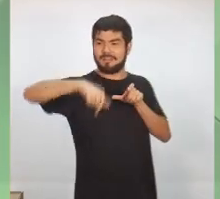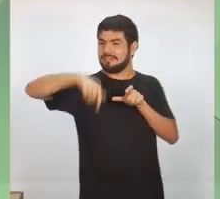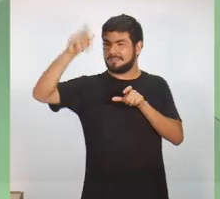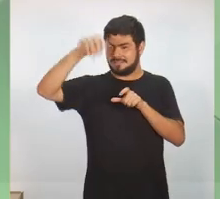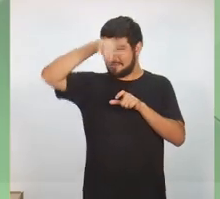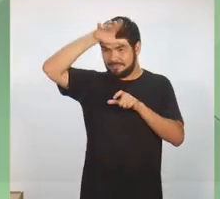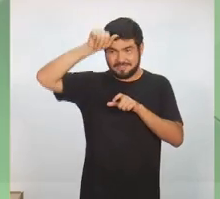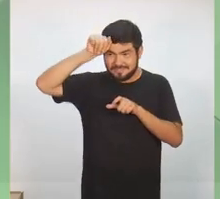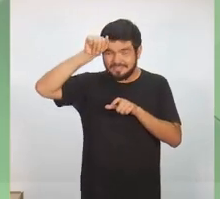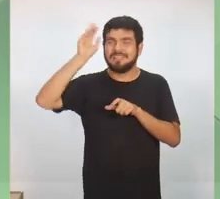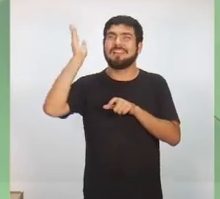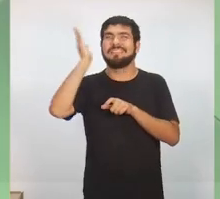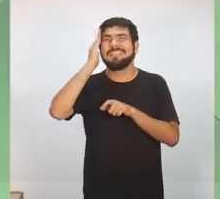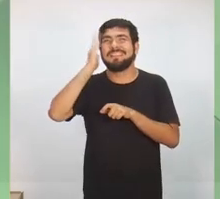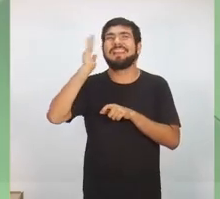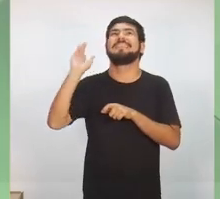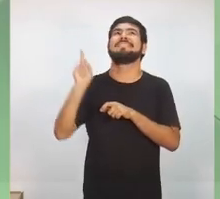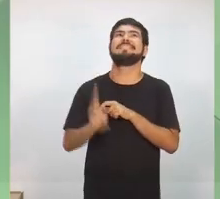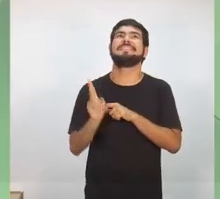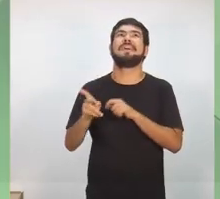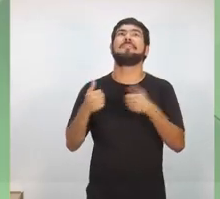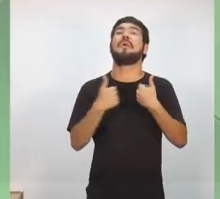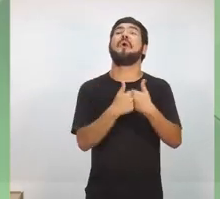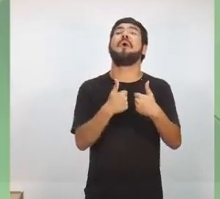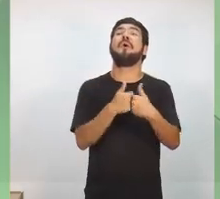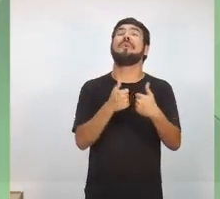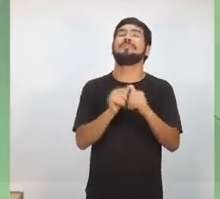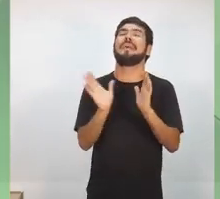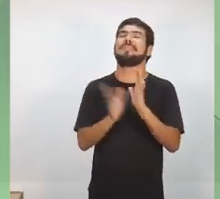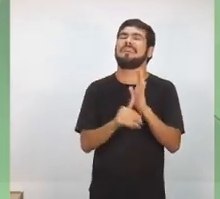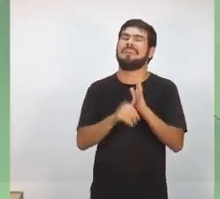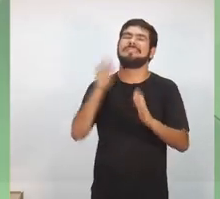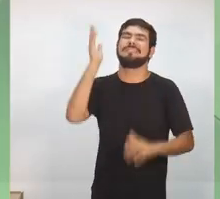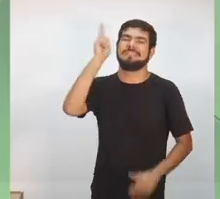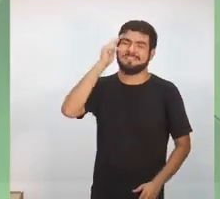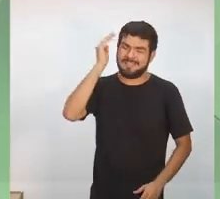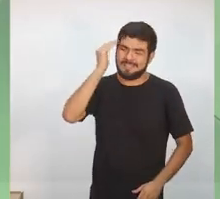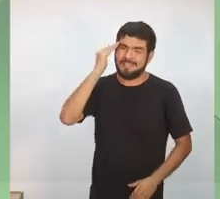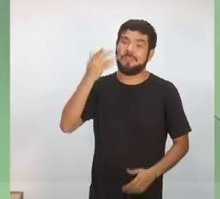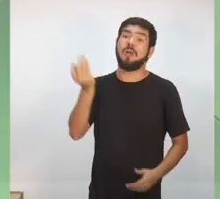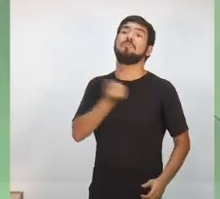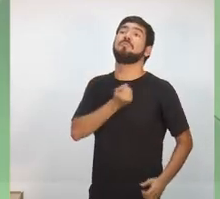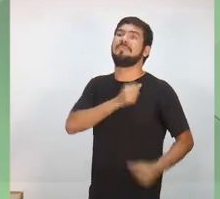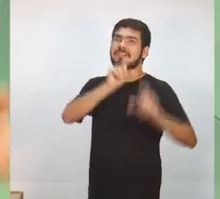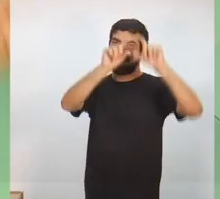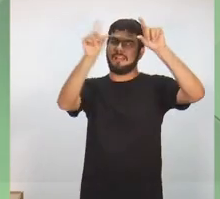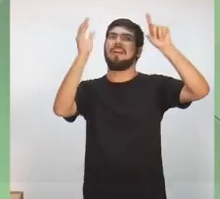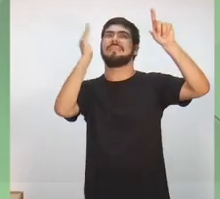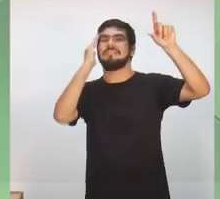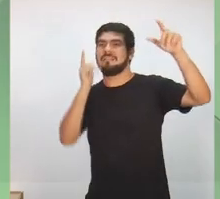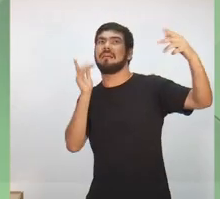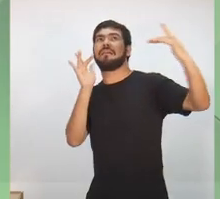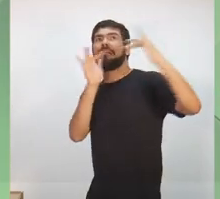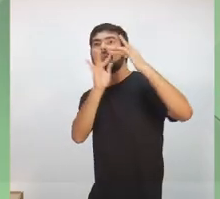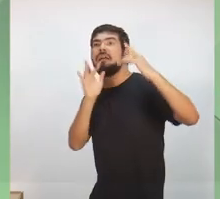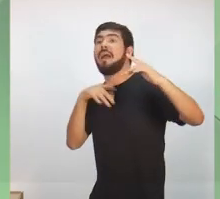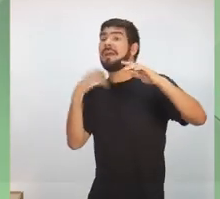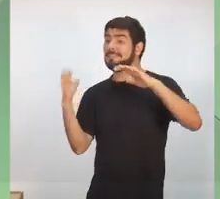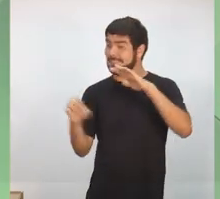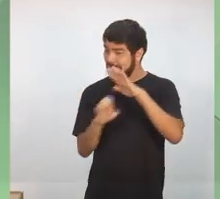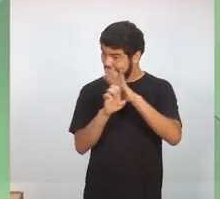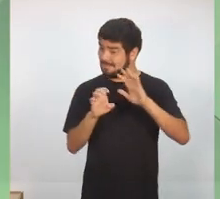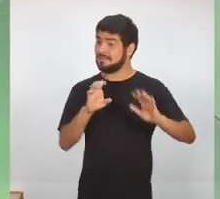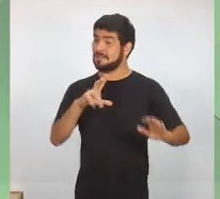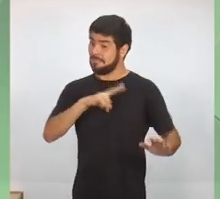linhas que sofrem o maior número de assalto. Então, é preciso que haja um diferencial e as empresas de transporte